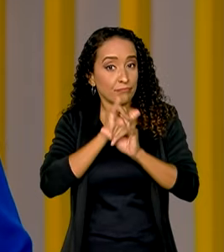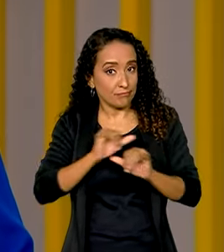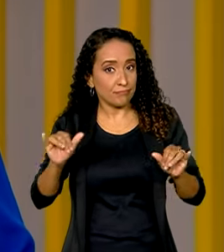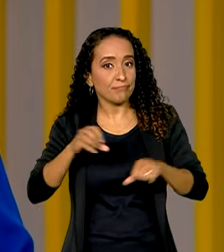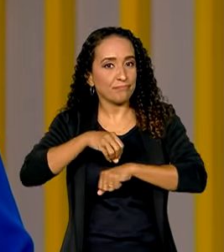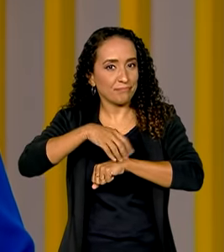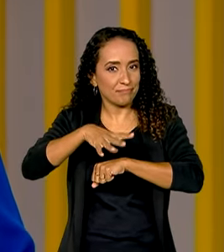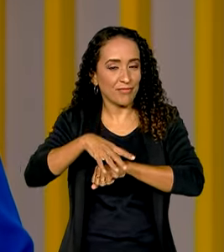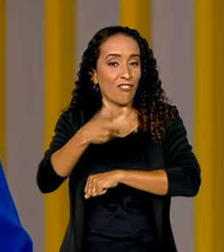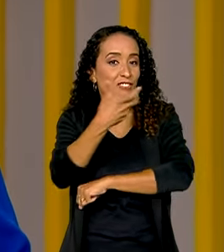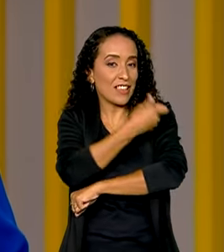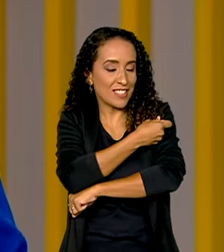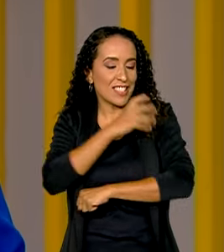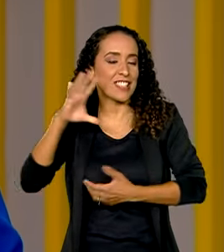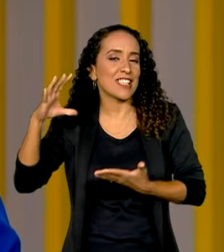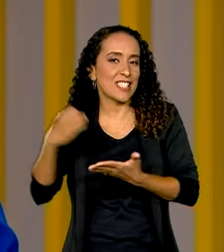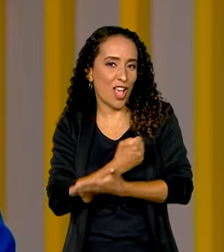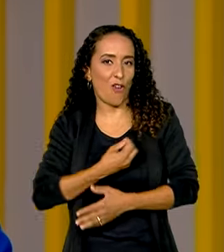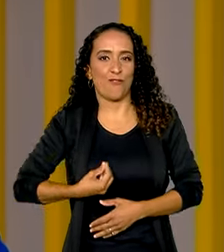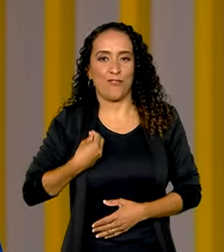o recado. Vacina salva vidas.